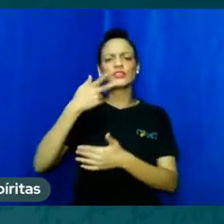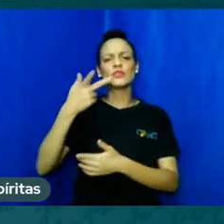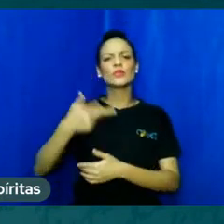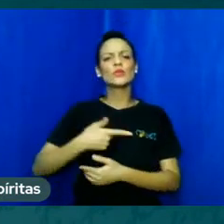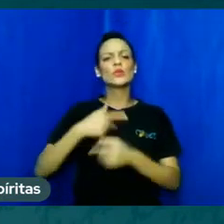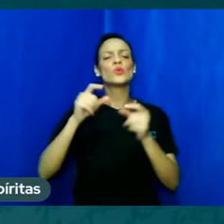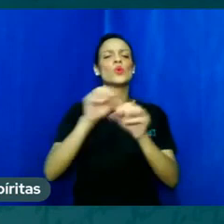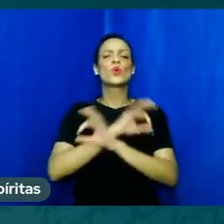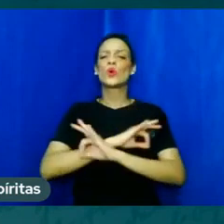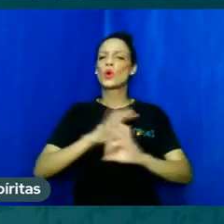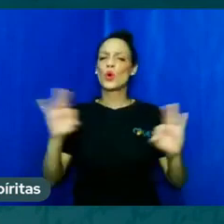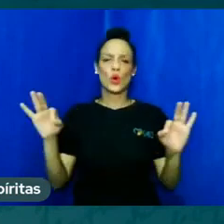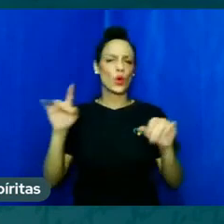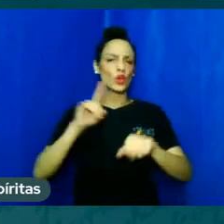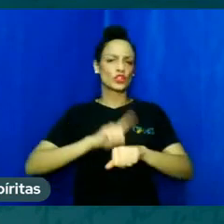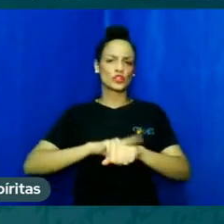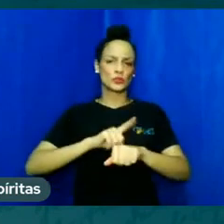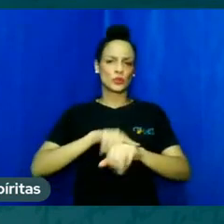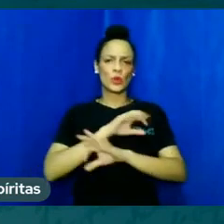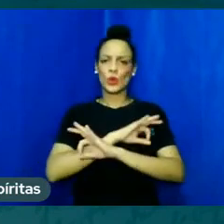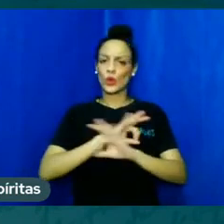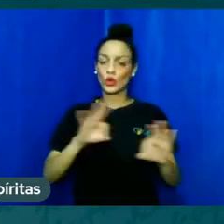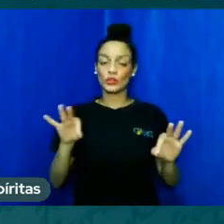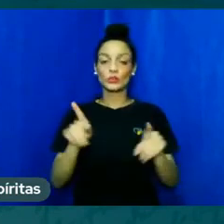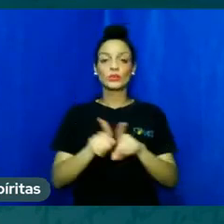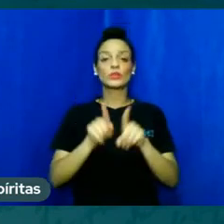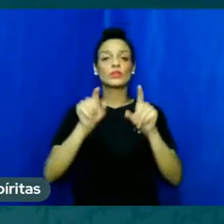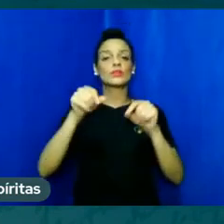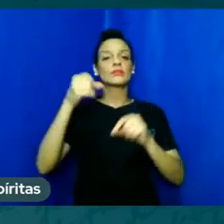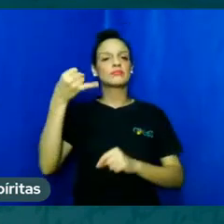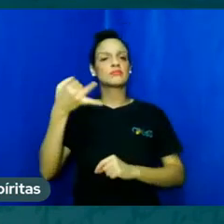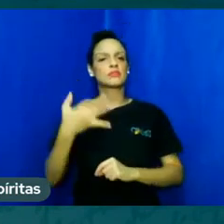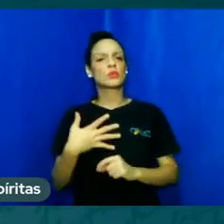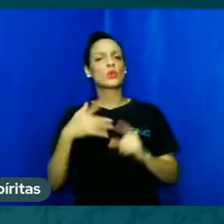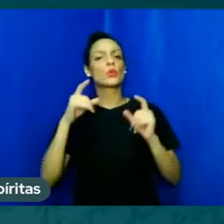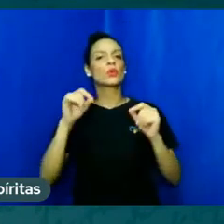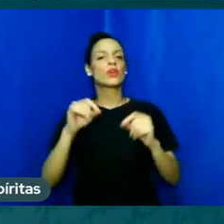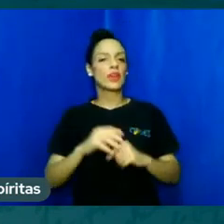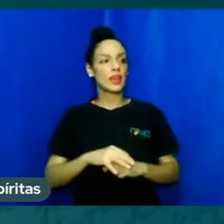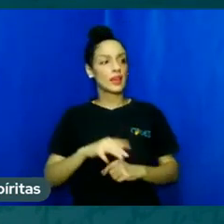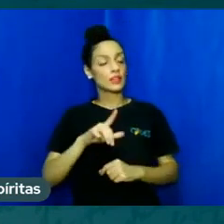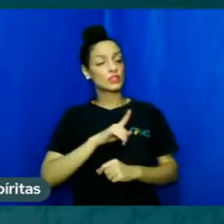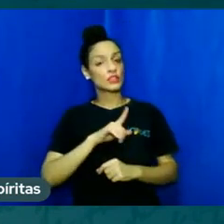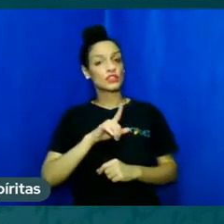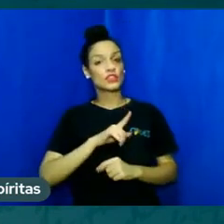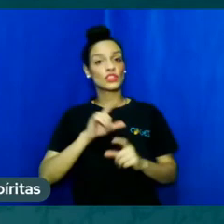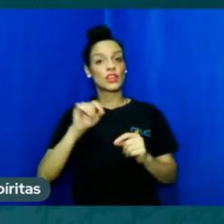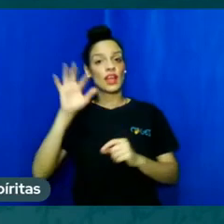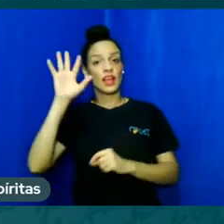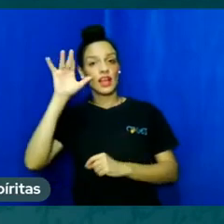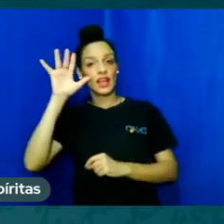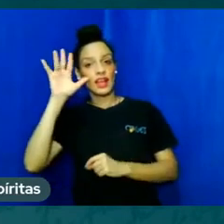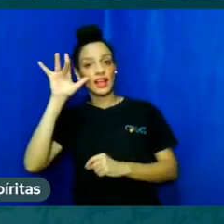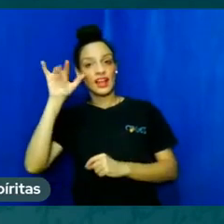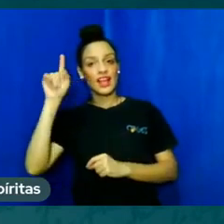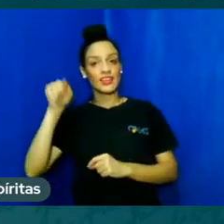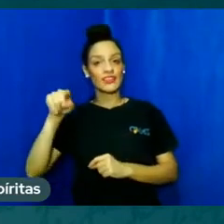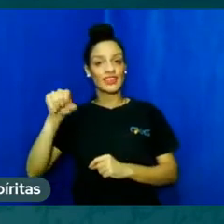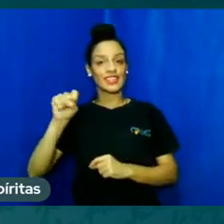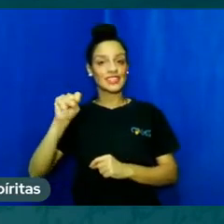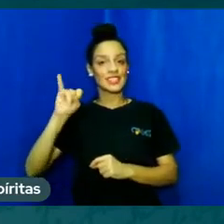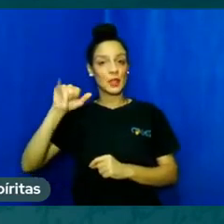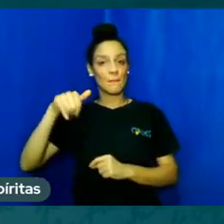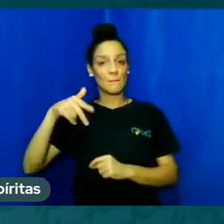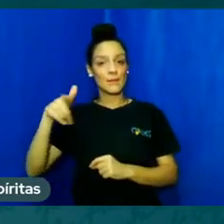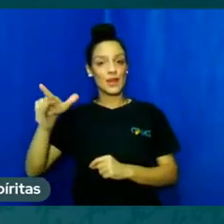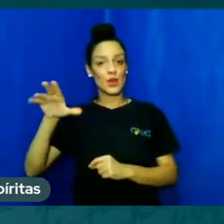sinalizaram positivamente. Falaram também, Carlos, que estavam vendo uma live do Simão com a filha. Depois ele explica para a gente, para a gente